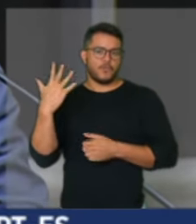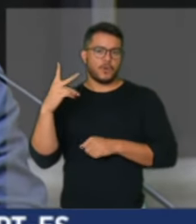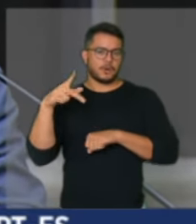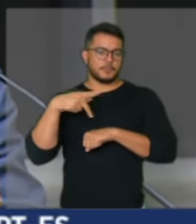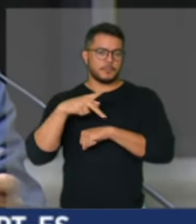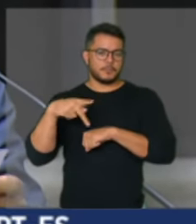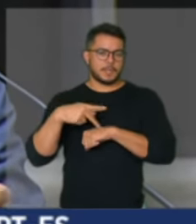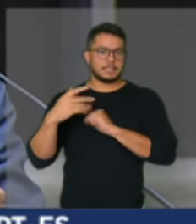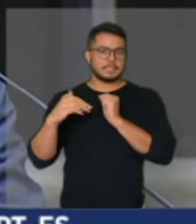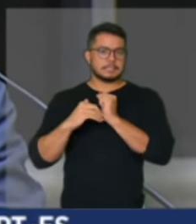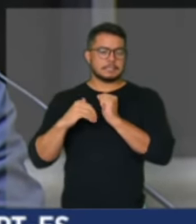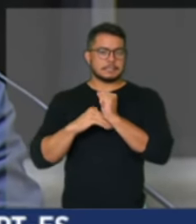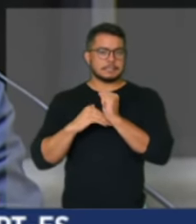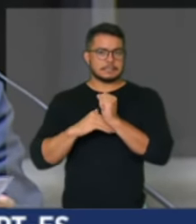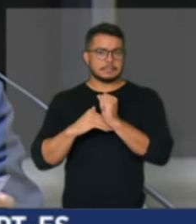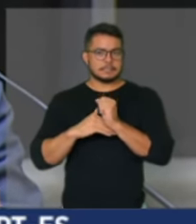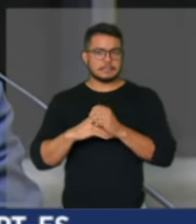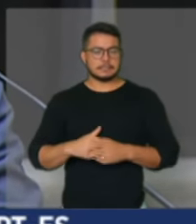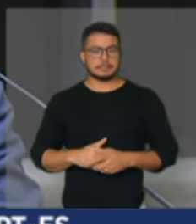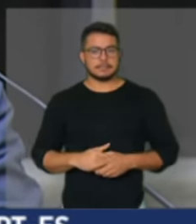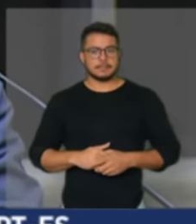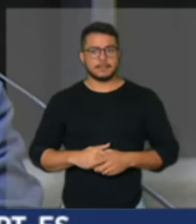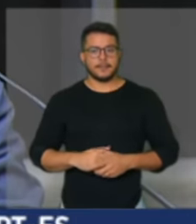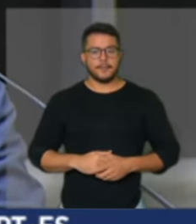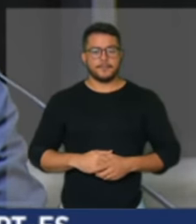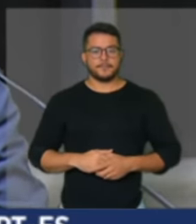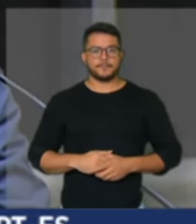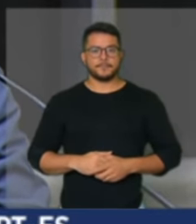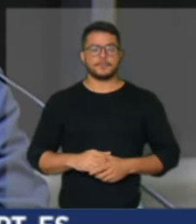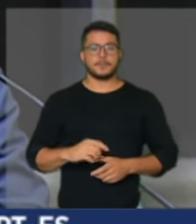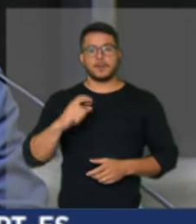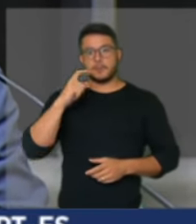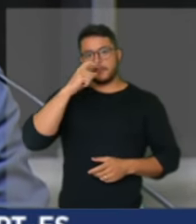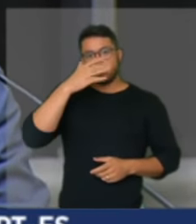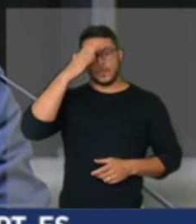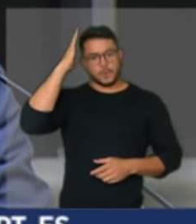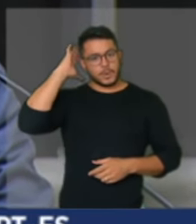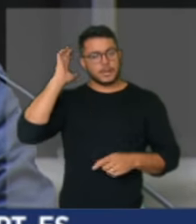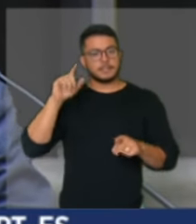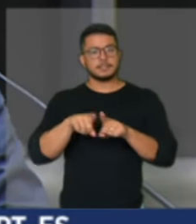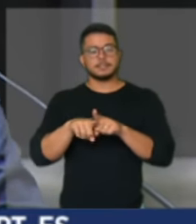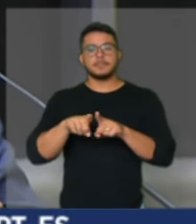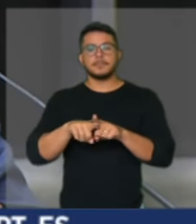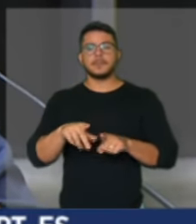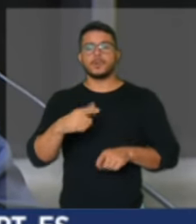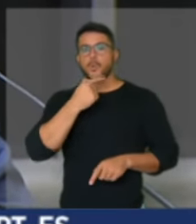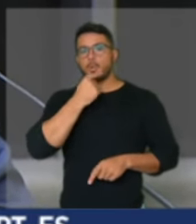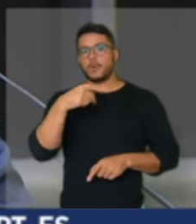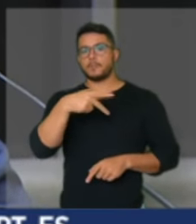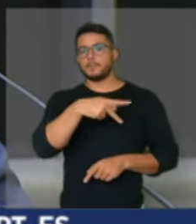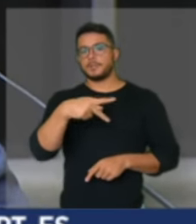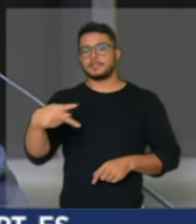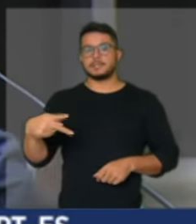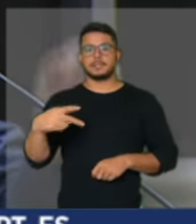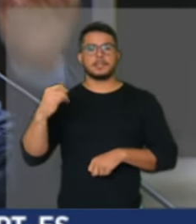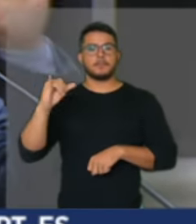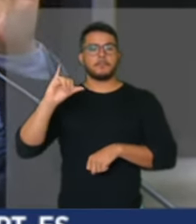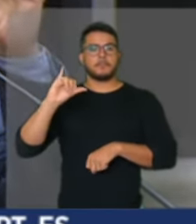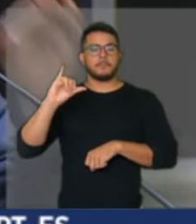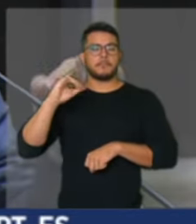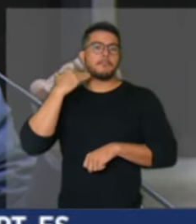do presidente do banco central Roberto Campos Neto nós temos que